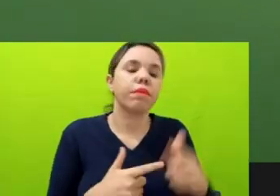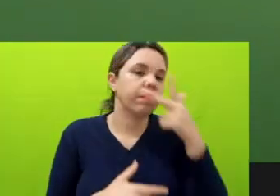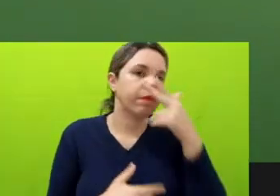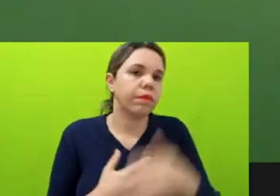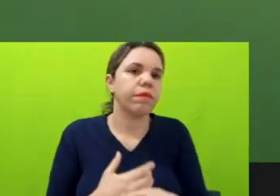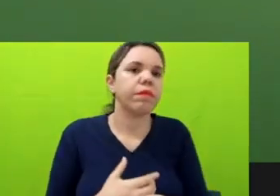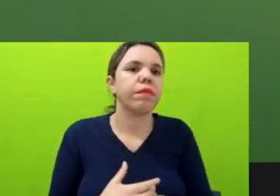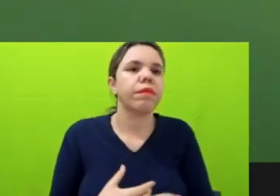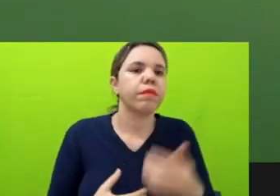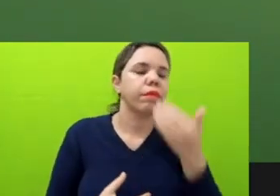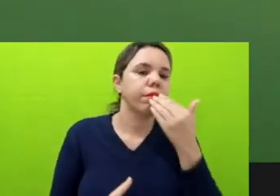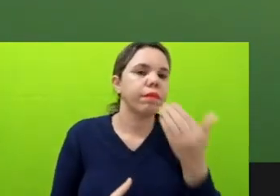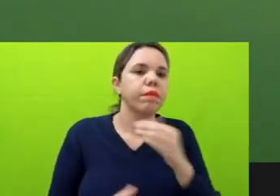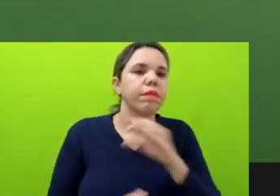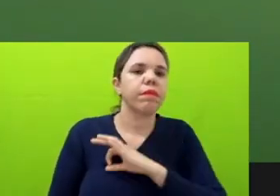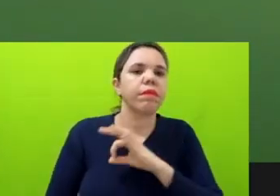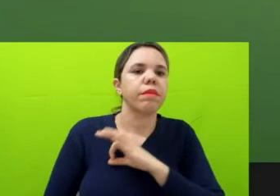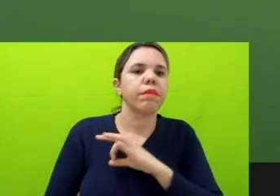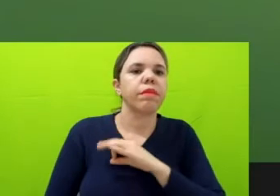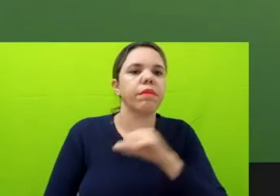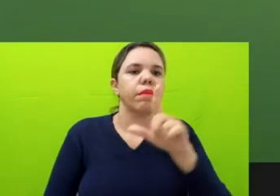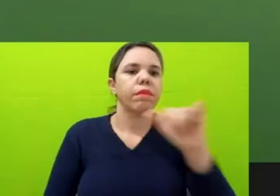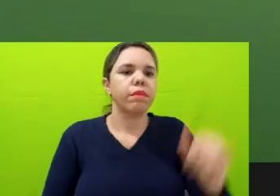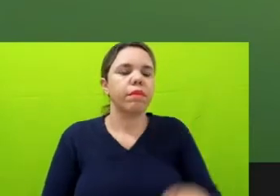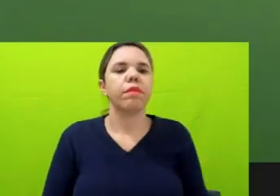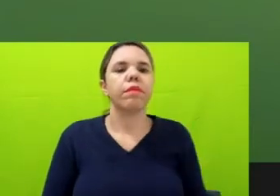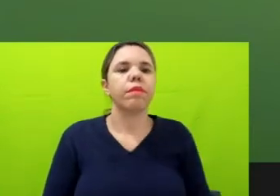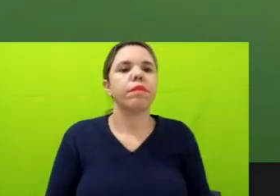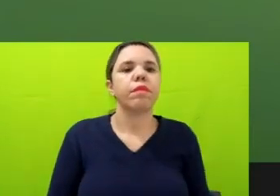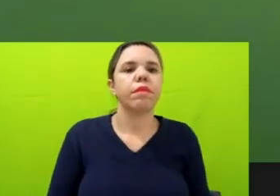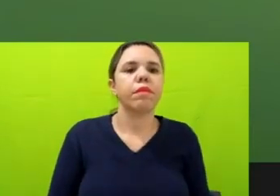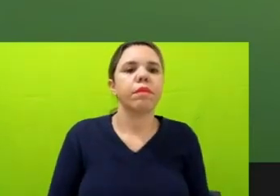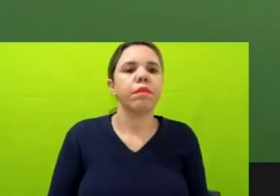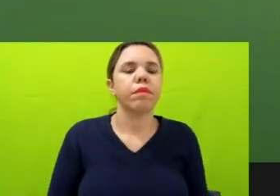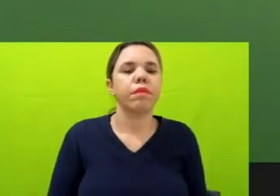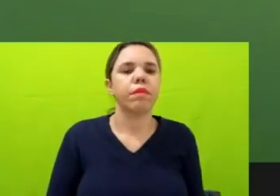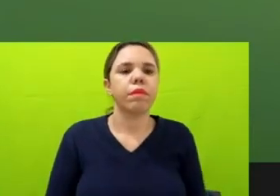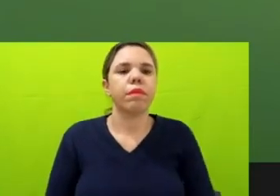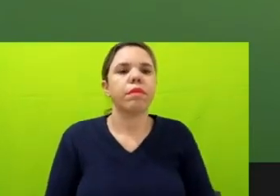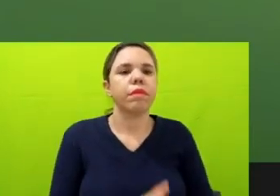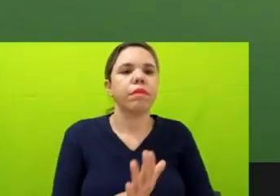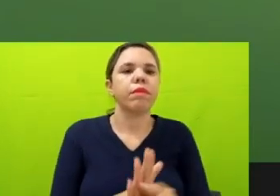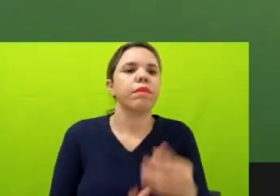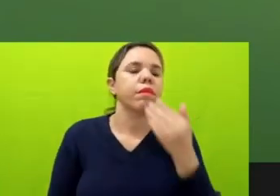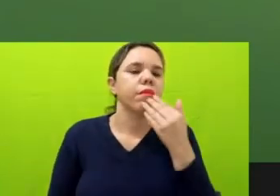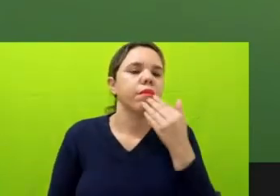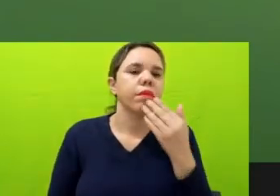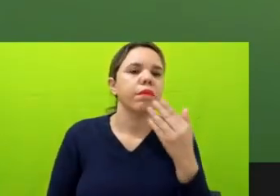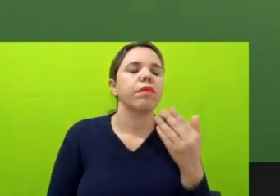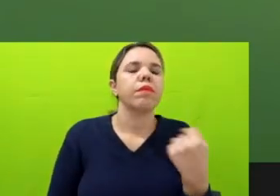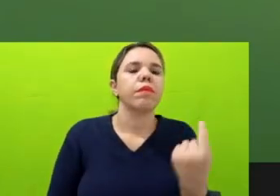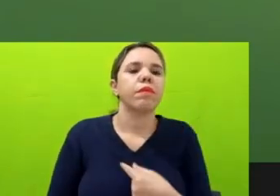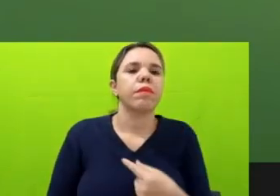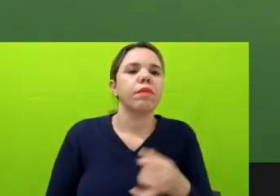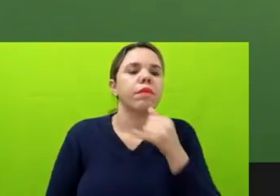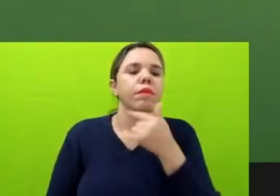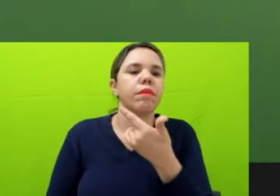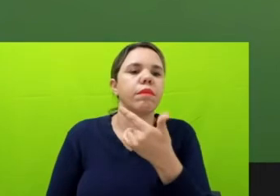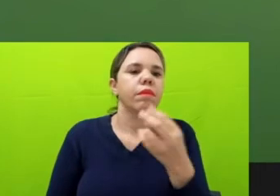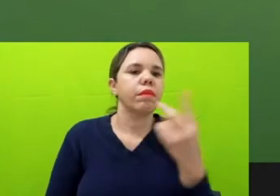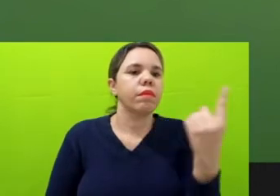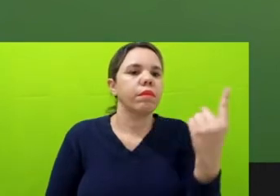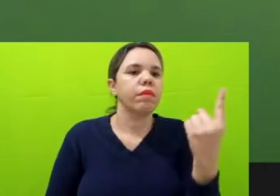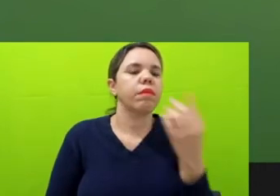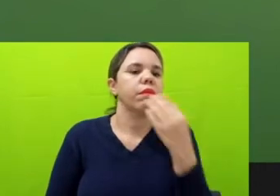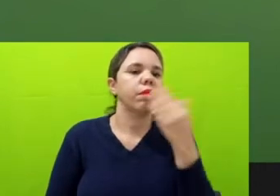LAI e um dos inquéritos que nós pedimos, que foi mais ou menos em maio de 2021, a gente pediu ao Departamento da Polícia Federal em Brasília